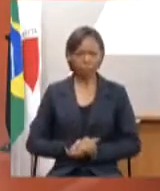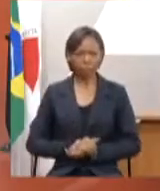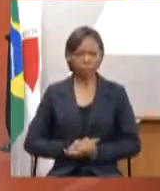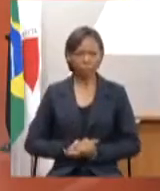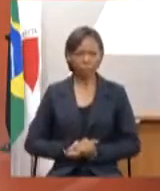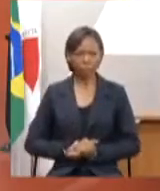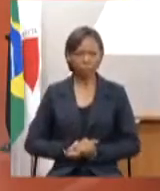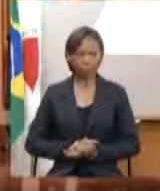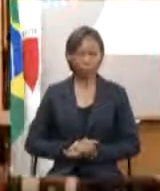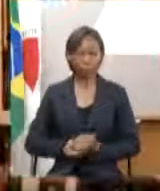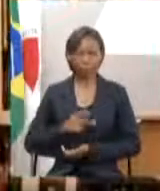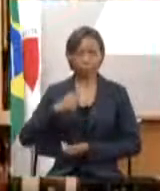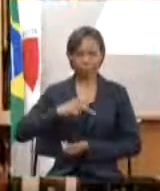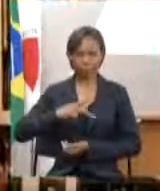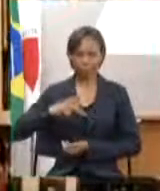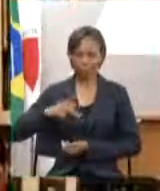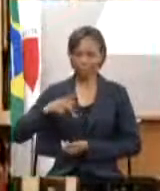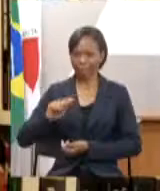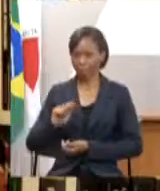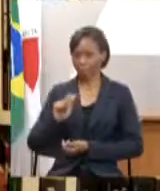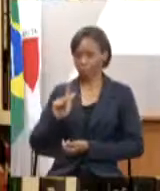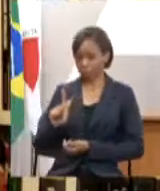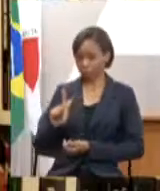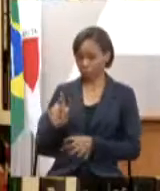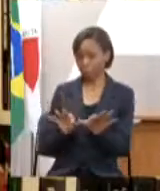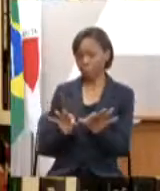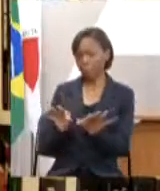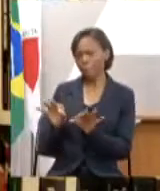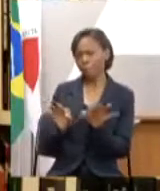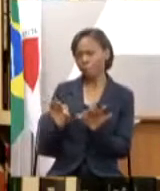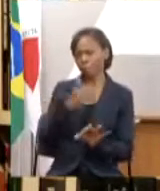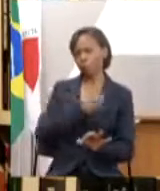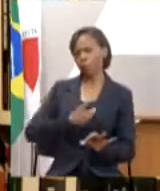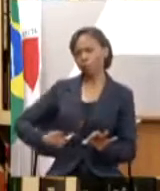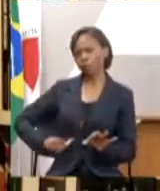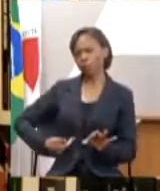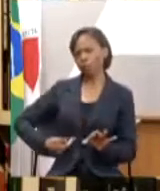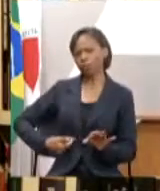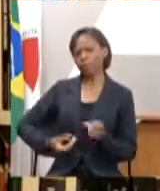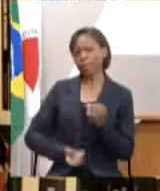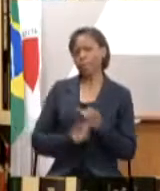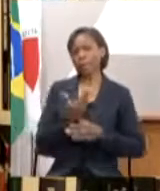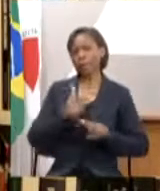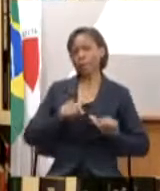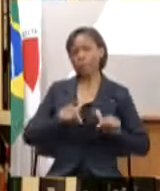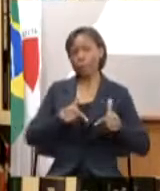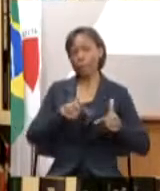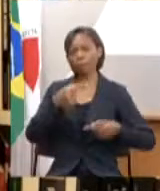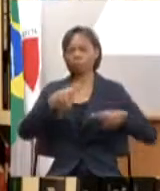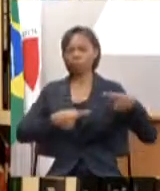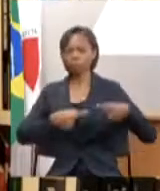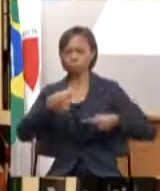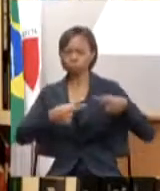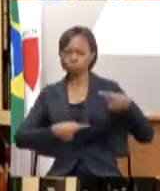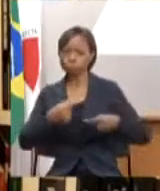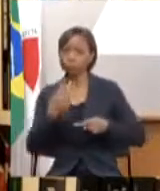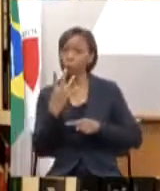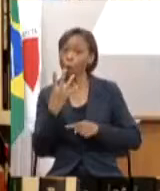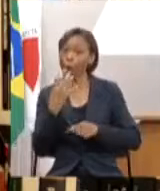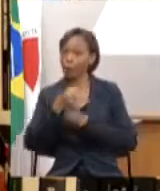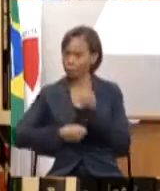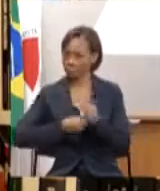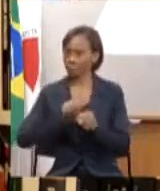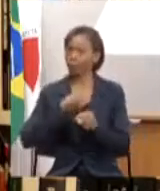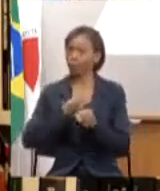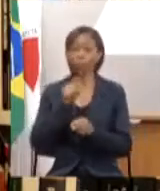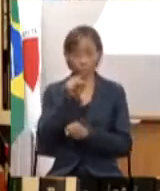O PPAG é o planejamento do governo para a execução de políticas públicas pelo período de quatro anos. E você pode participar da